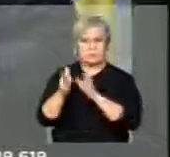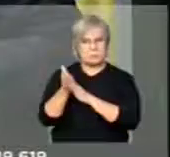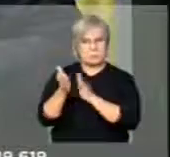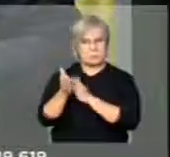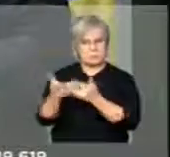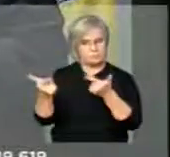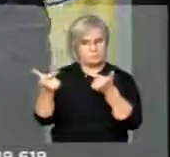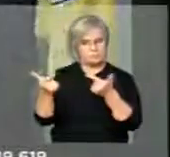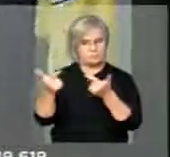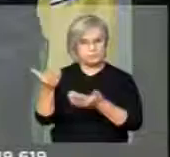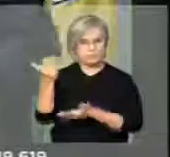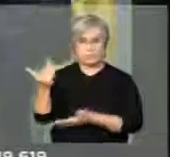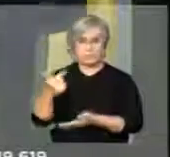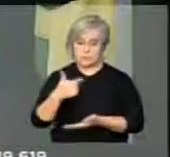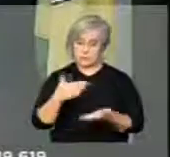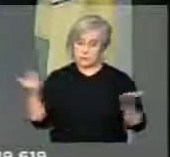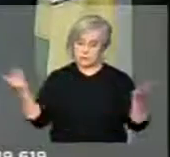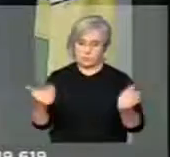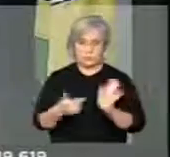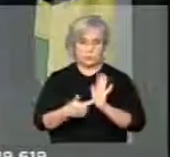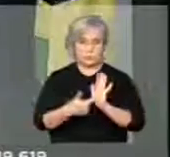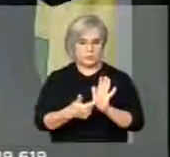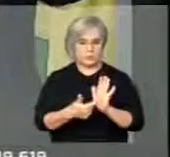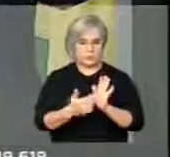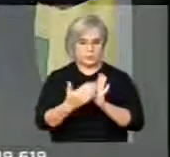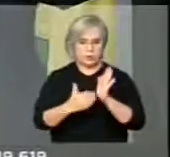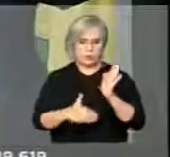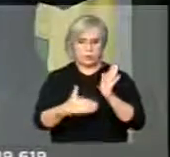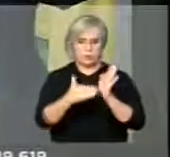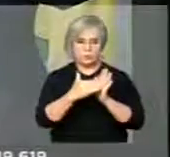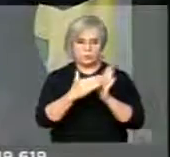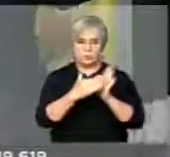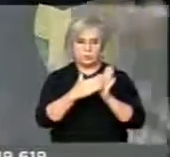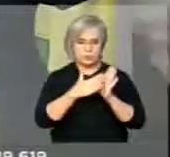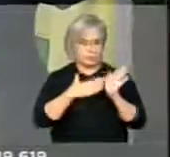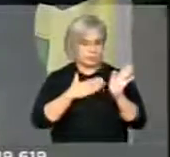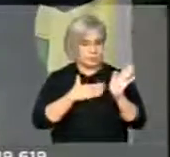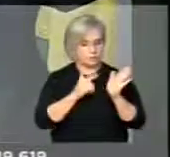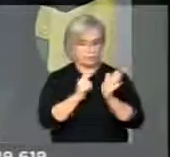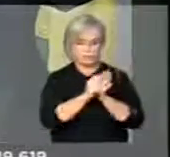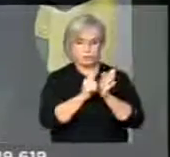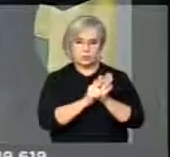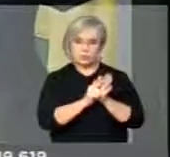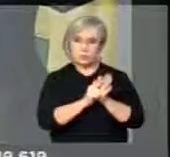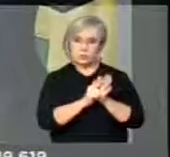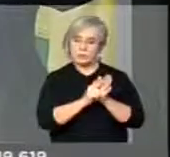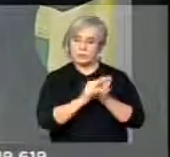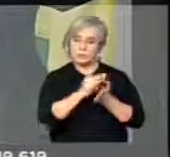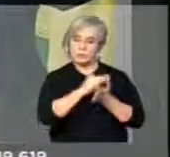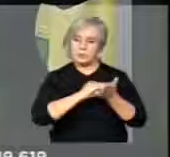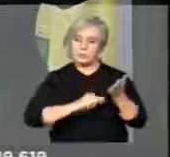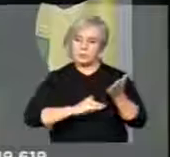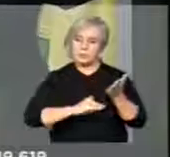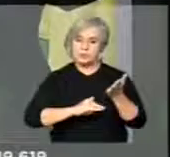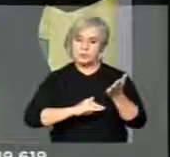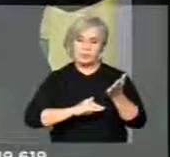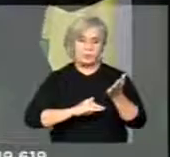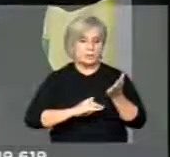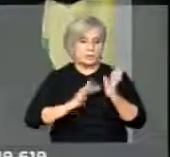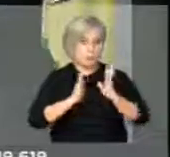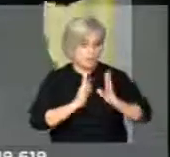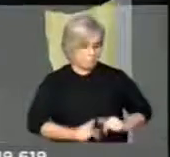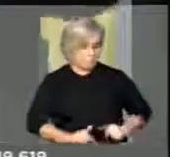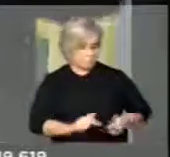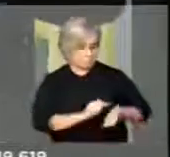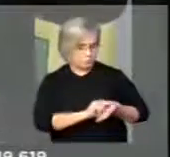sucesso para você. Eu estou aqui, presidente, com todas as minhas certidões negativas, todas, eu já tirei. Por quê?